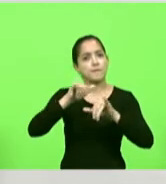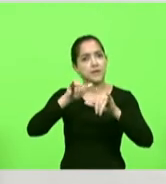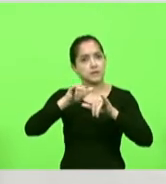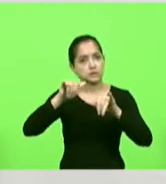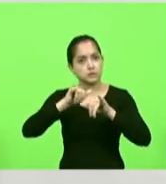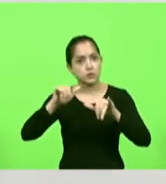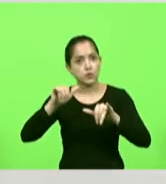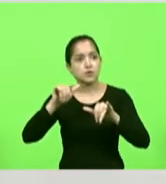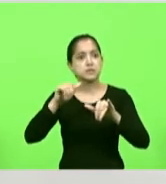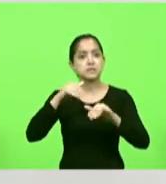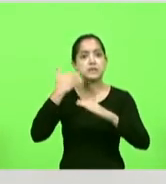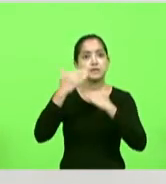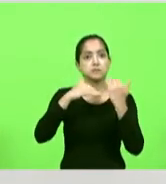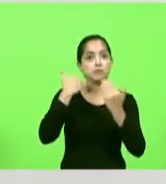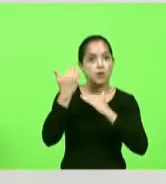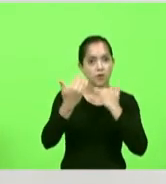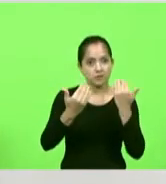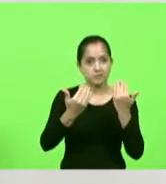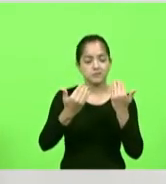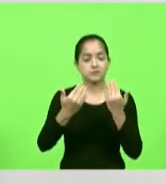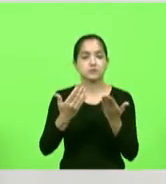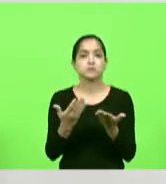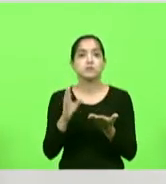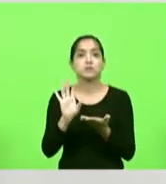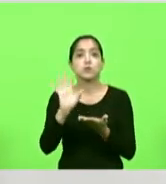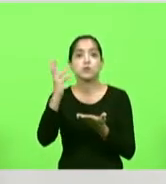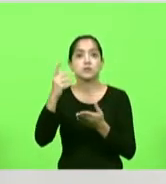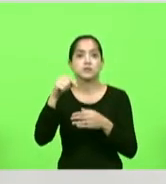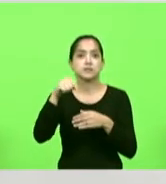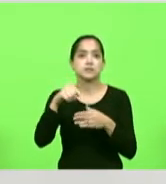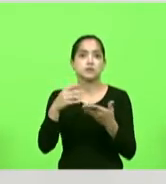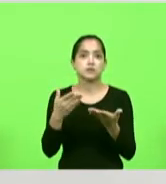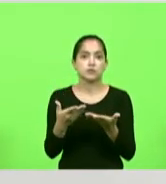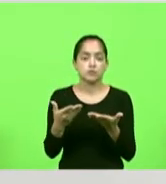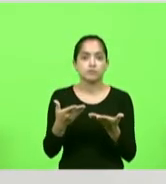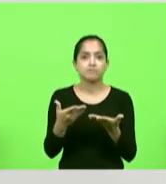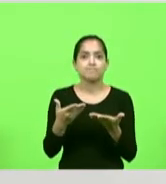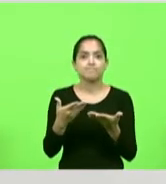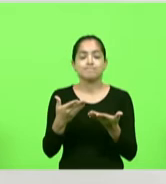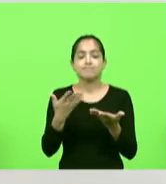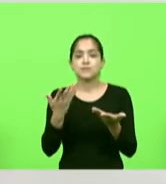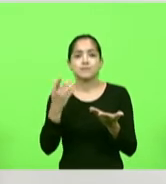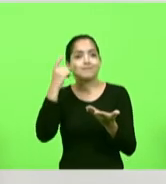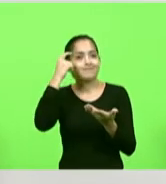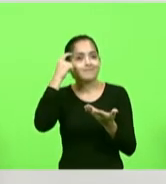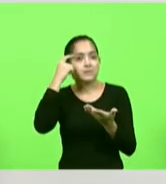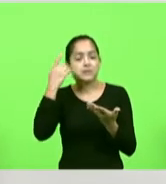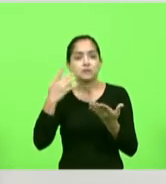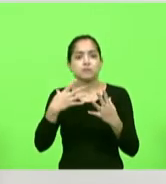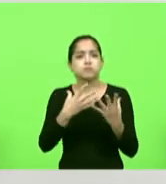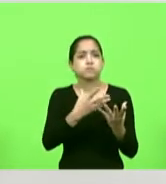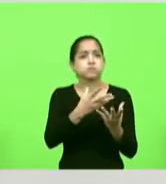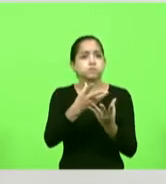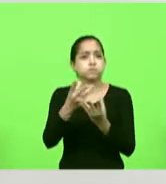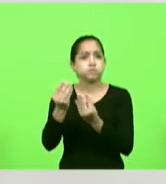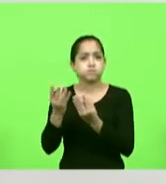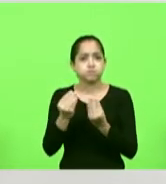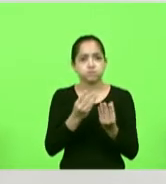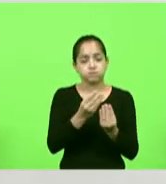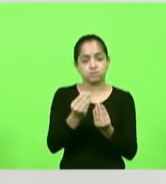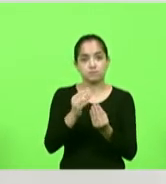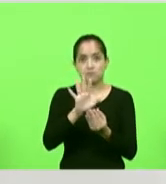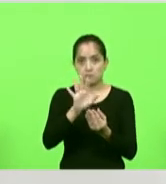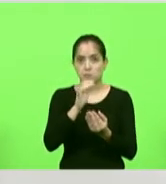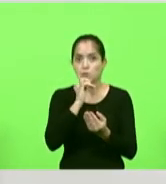óbitos, eu não imaginava que iria chegar tanta coisa para o nosso gabinete. Eu vou citar aqui alguns